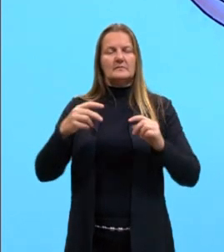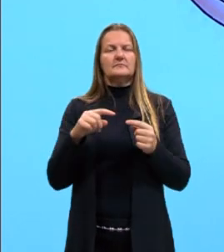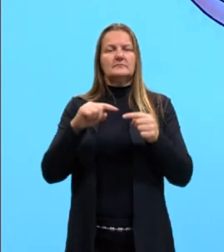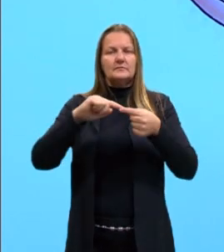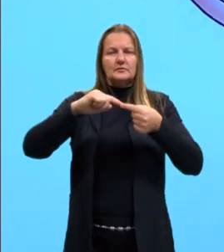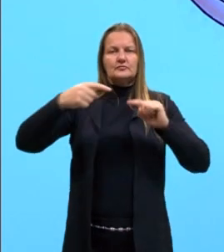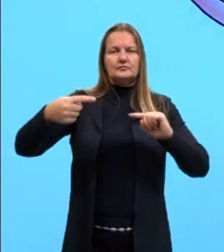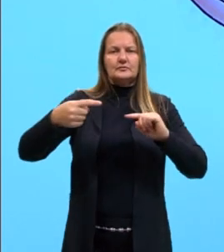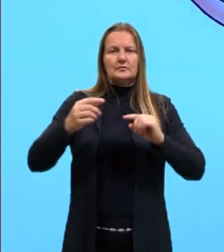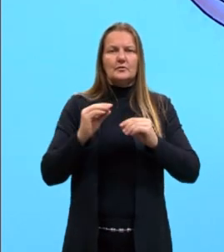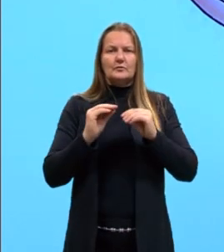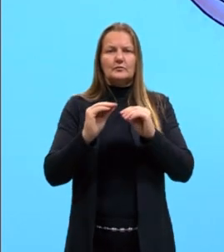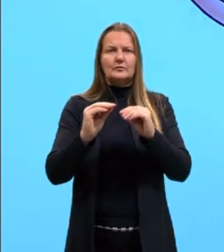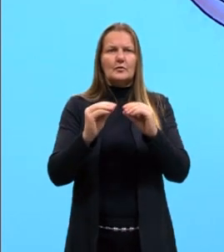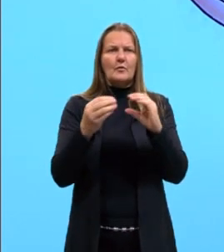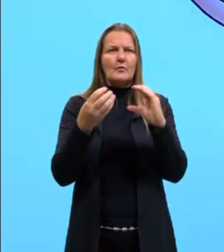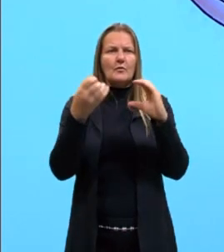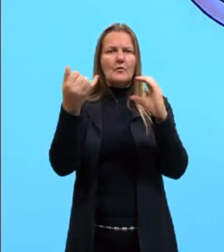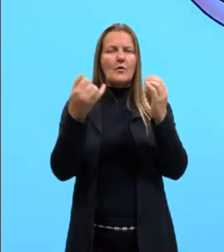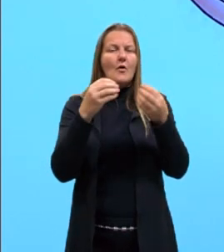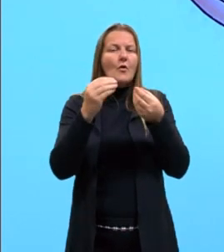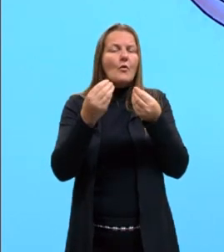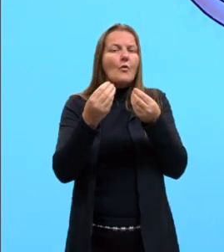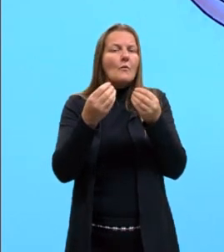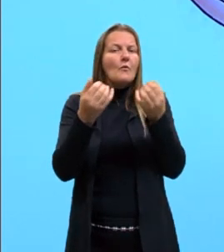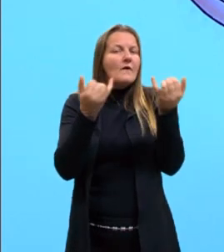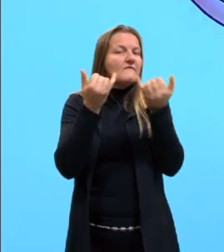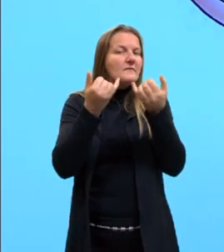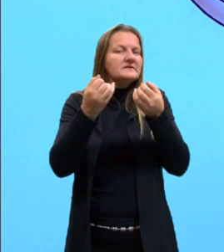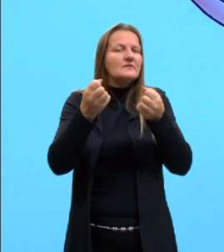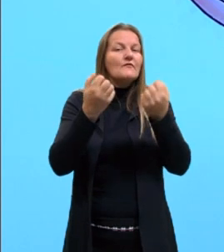Isso aqui é o fluxo da informação.